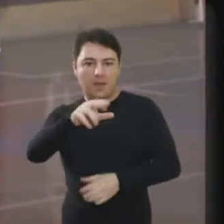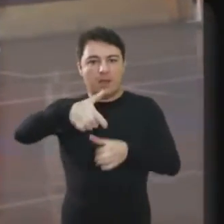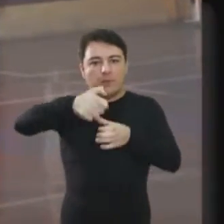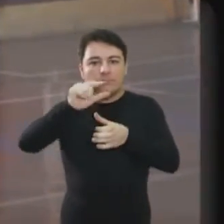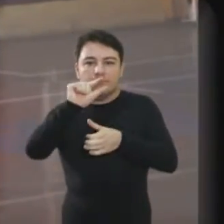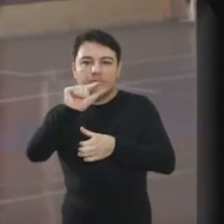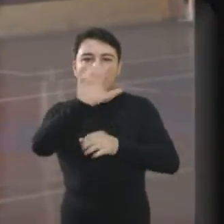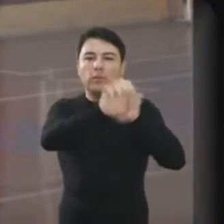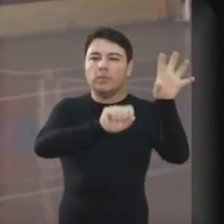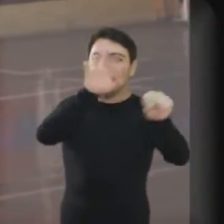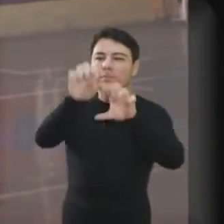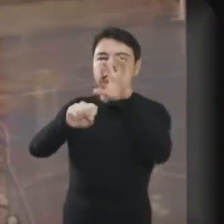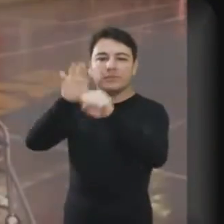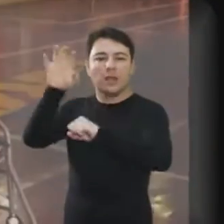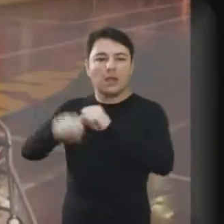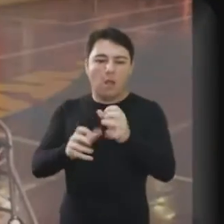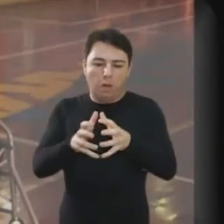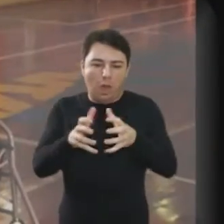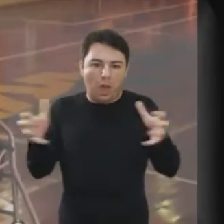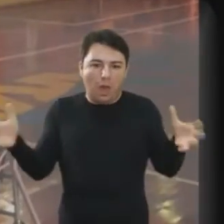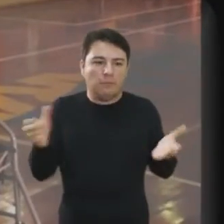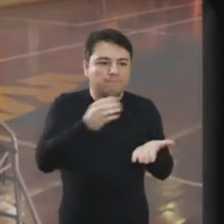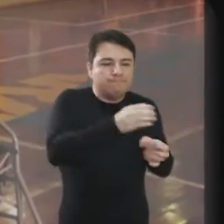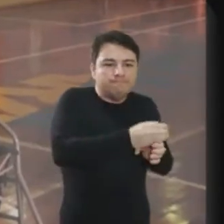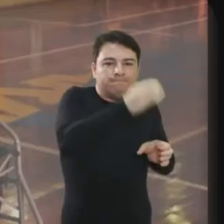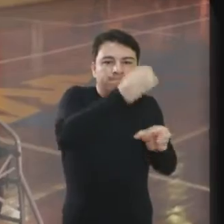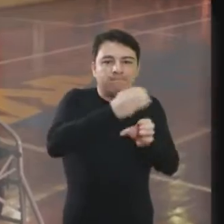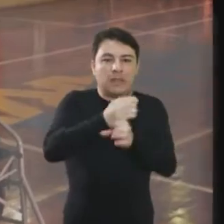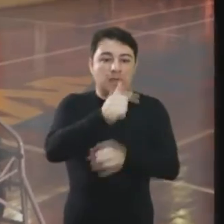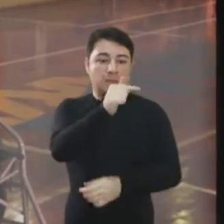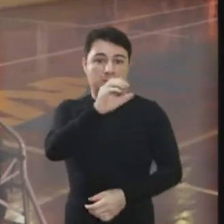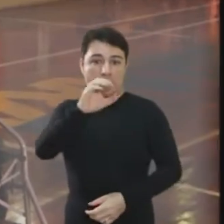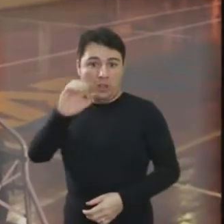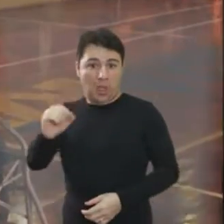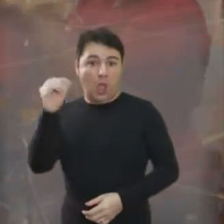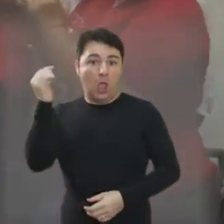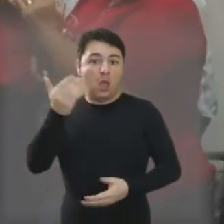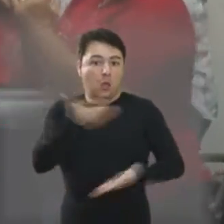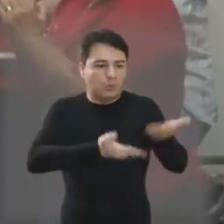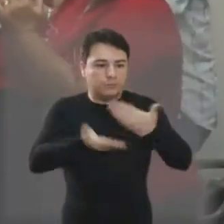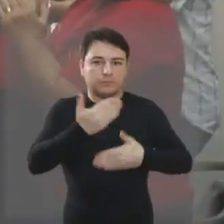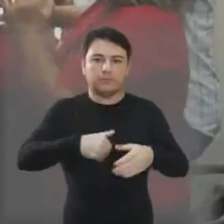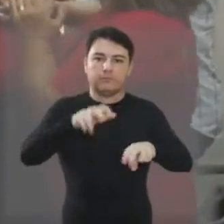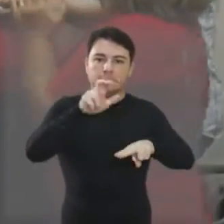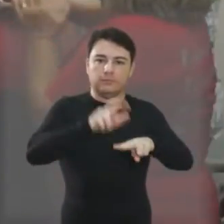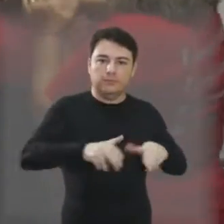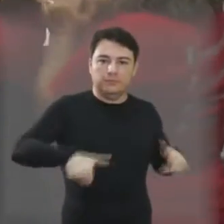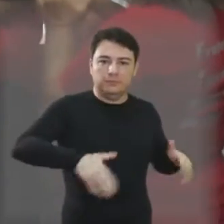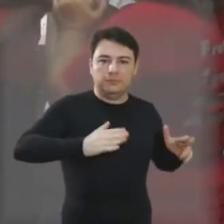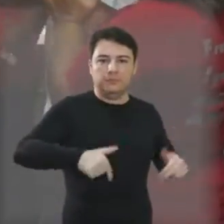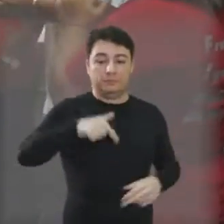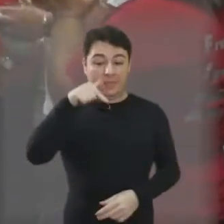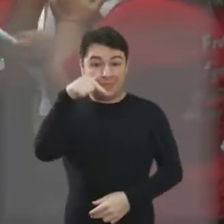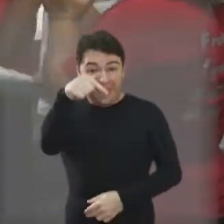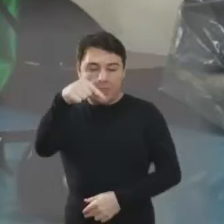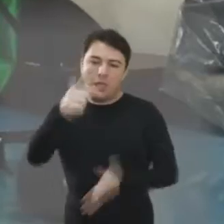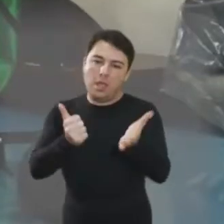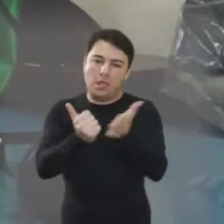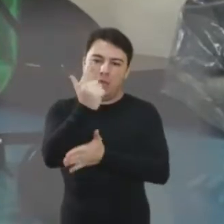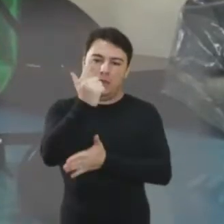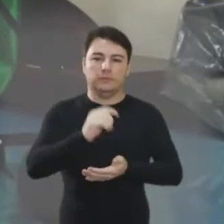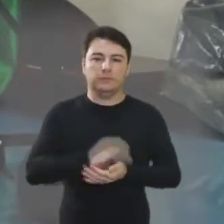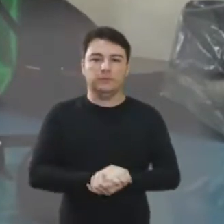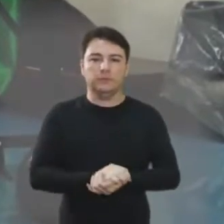realizada em Araraquara, recolheram ao longo do ano 700 garrafas PET cheias de lacres, que resultaram na